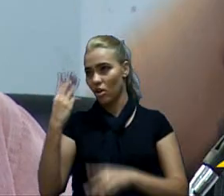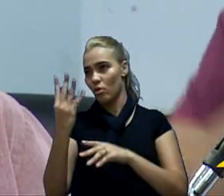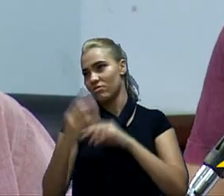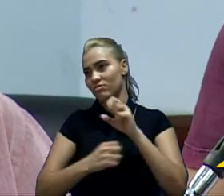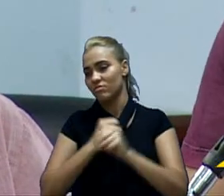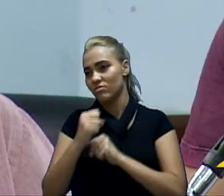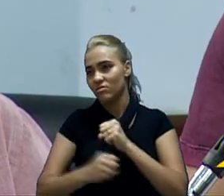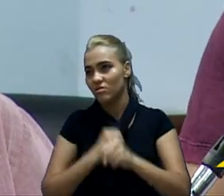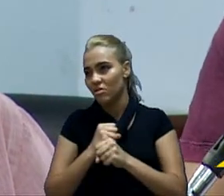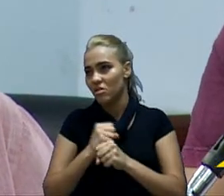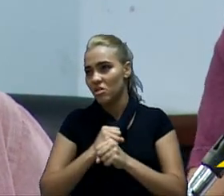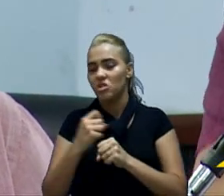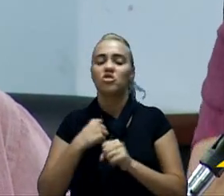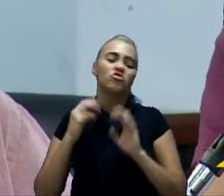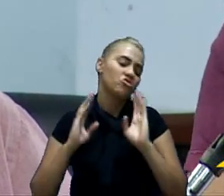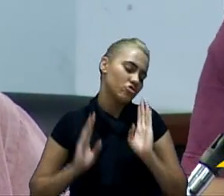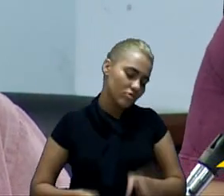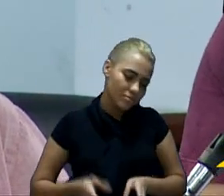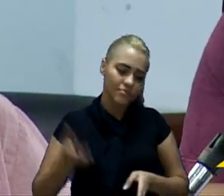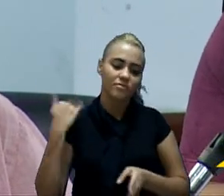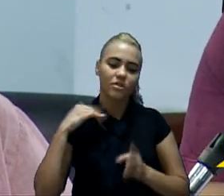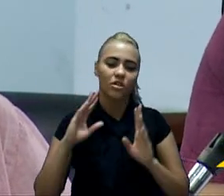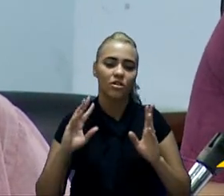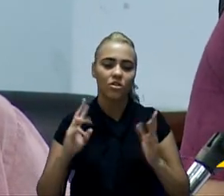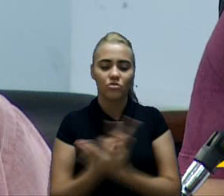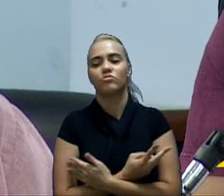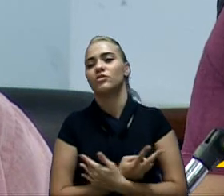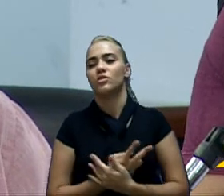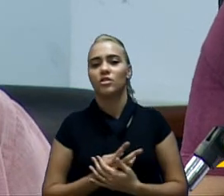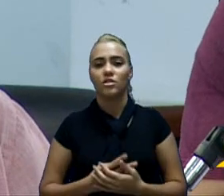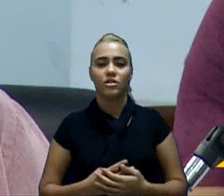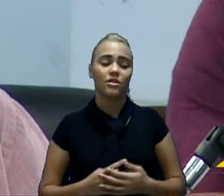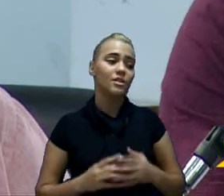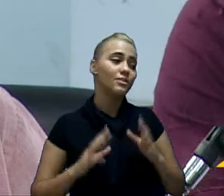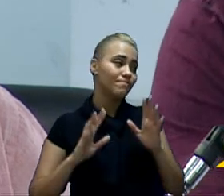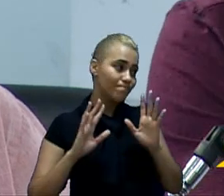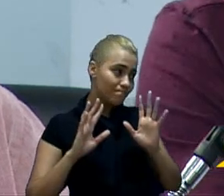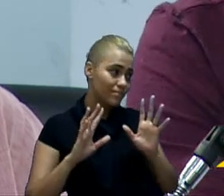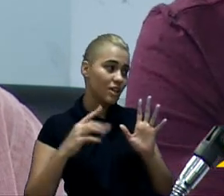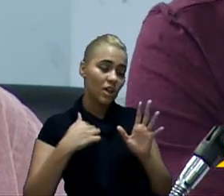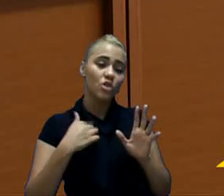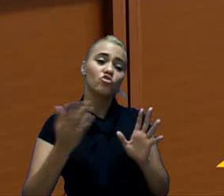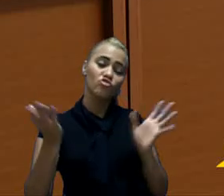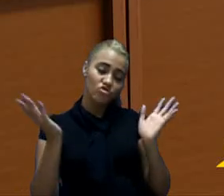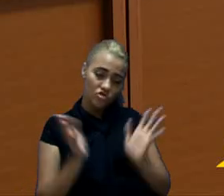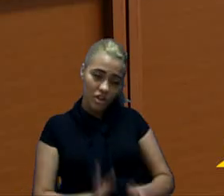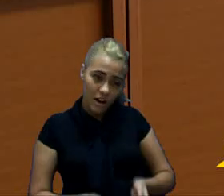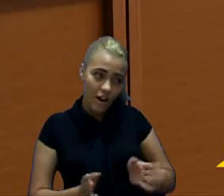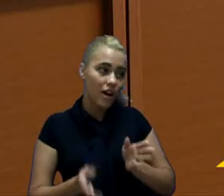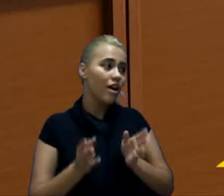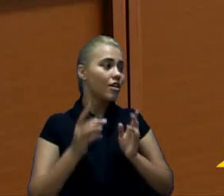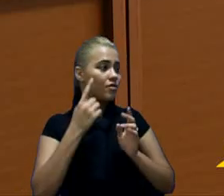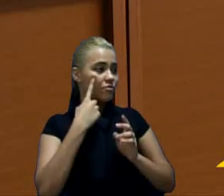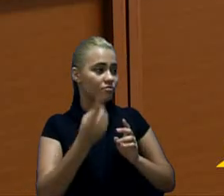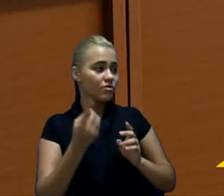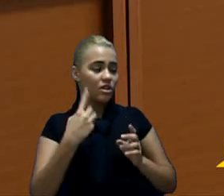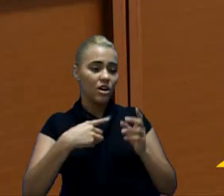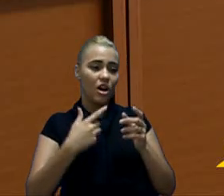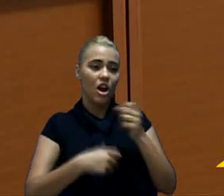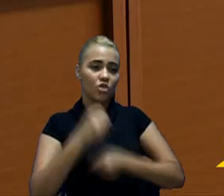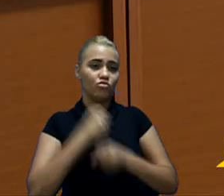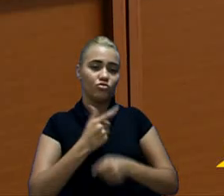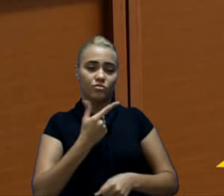tenho certeza que até antes. Então, para a gente conseguir acompanhar melhor... Eu já vi isso acontecer, acho que no ano de 2018,